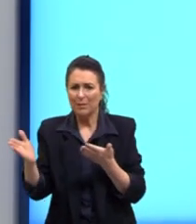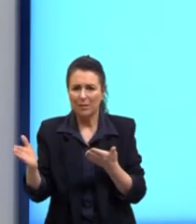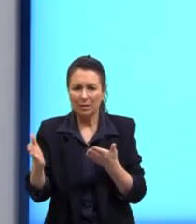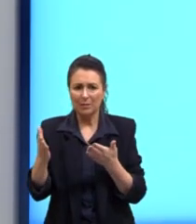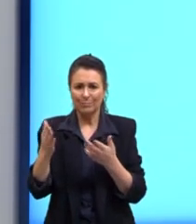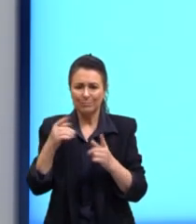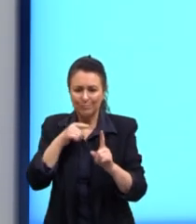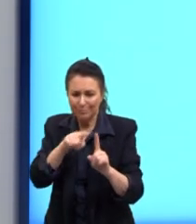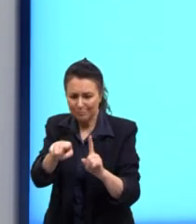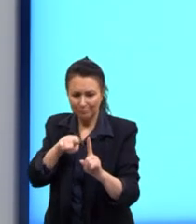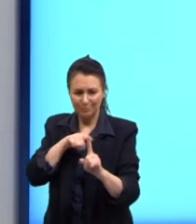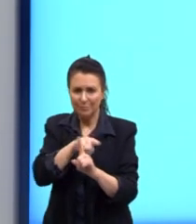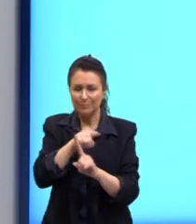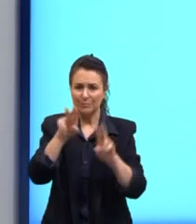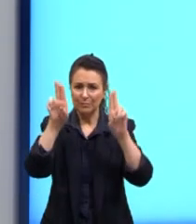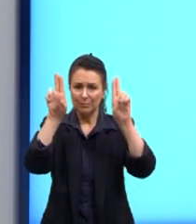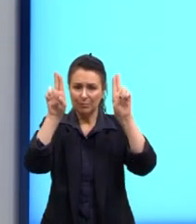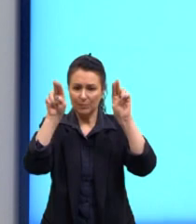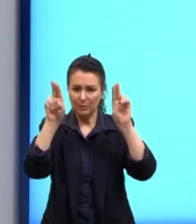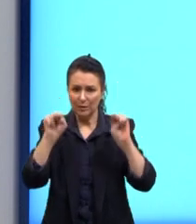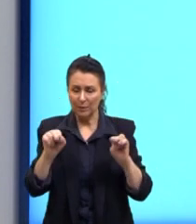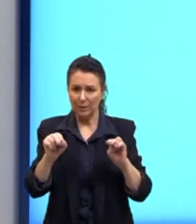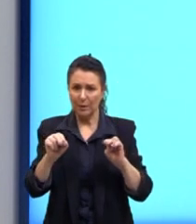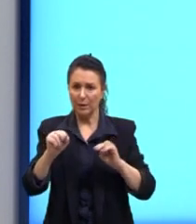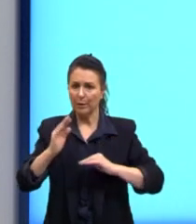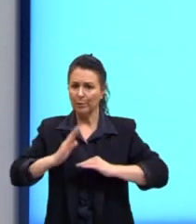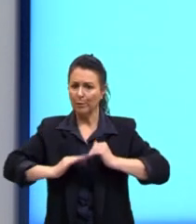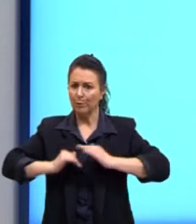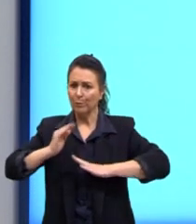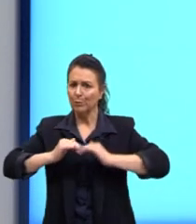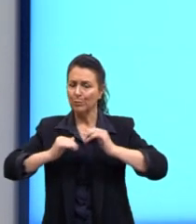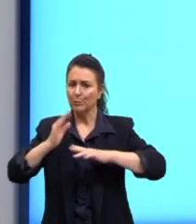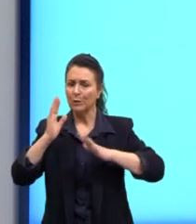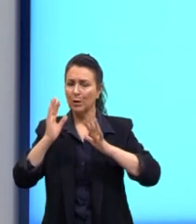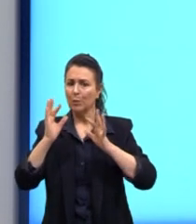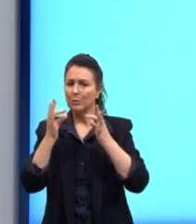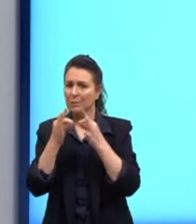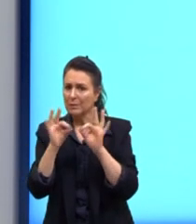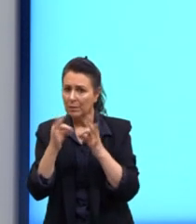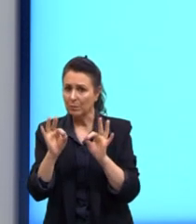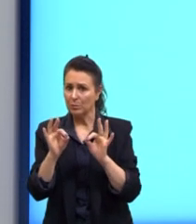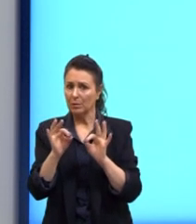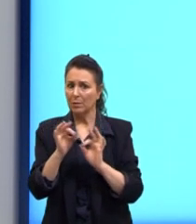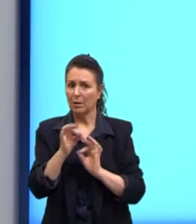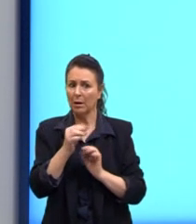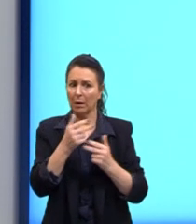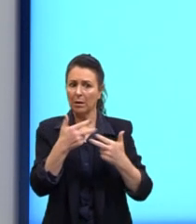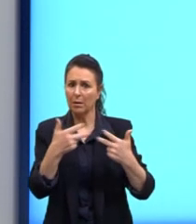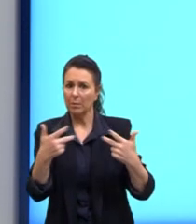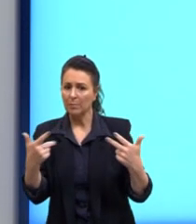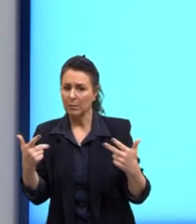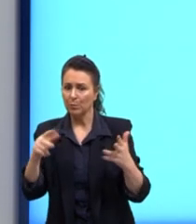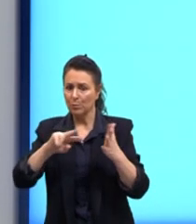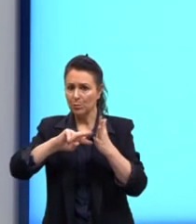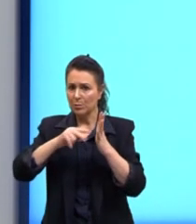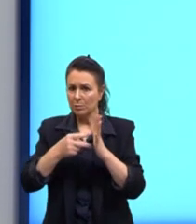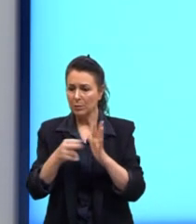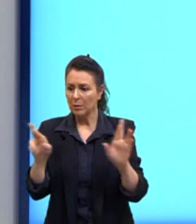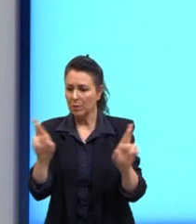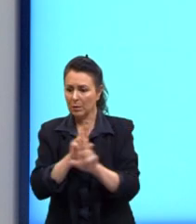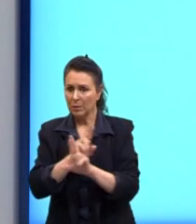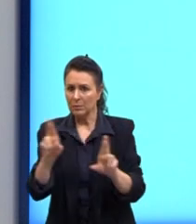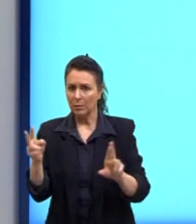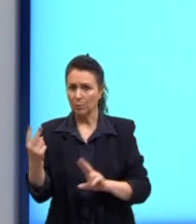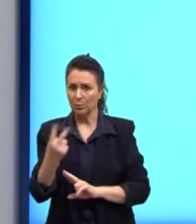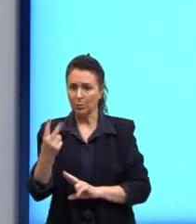pedacinho da construção sintática que tem aqui, cada elemento que significa um em relação ao outro,